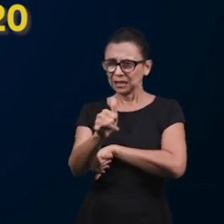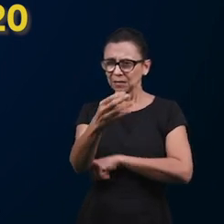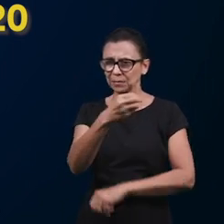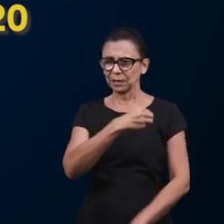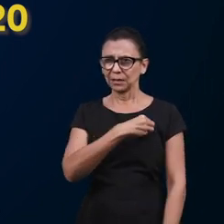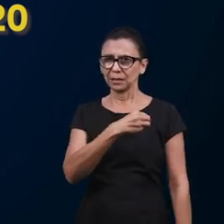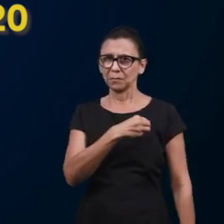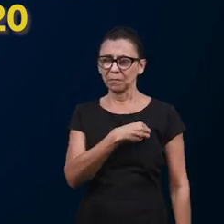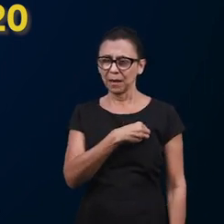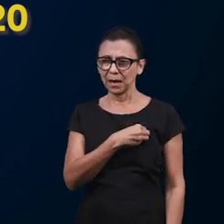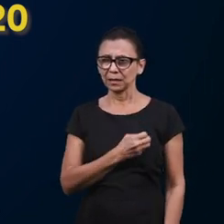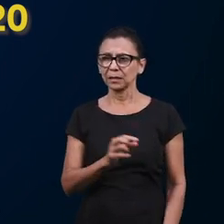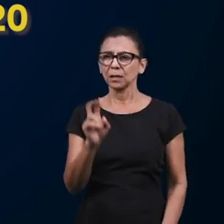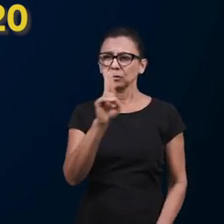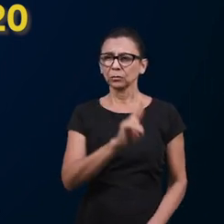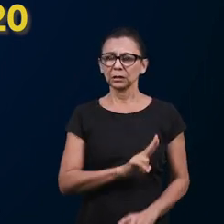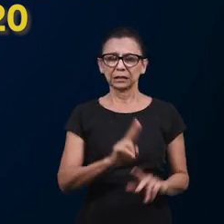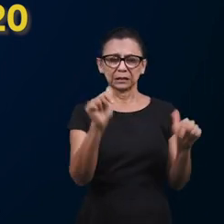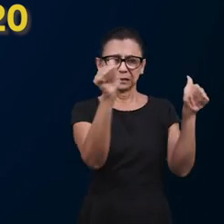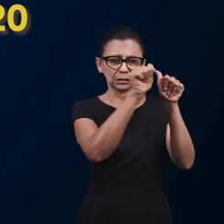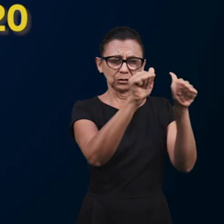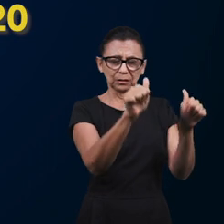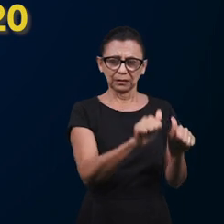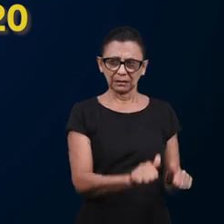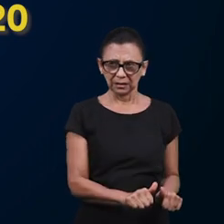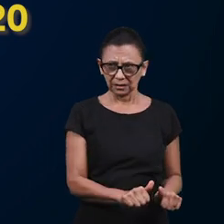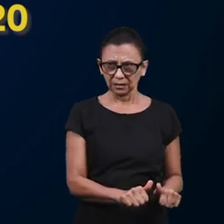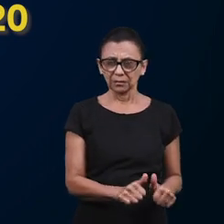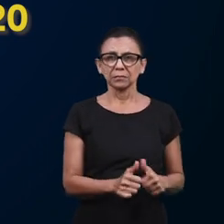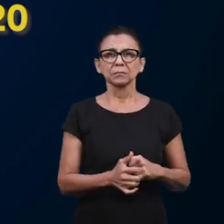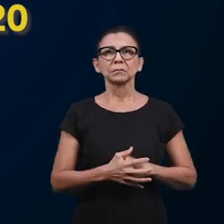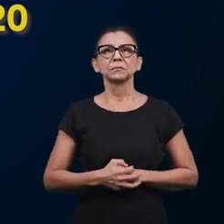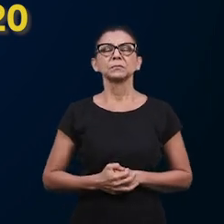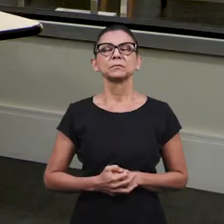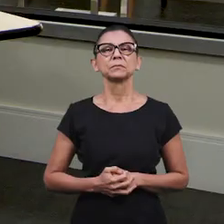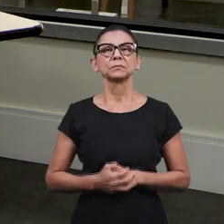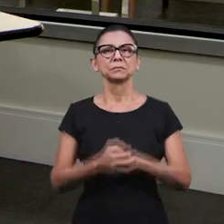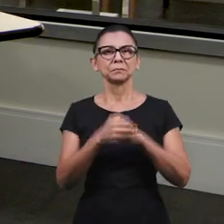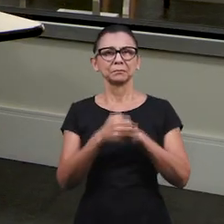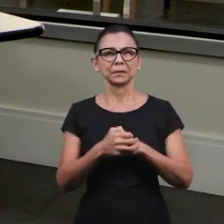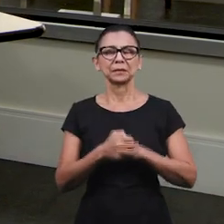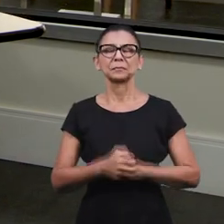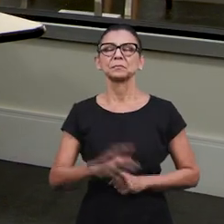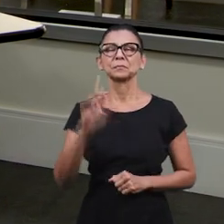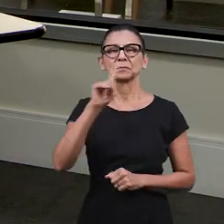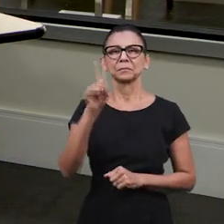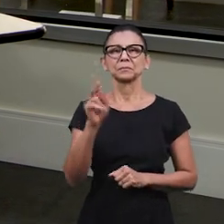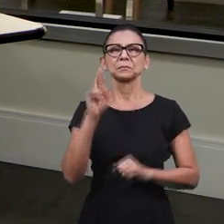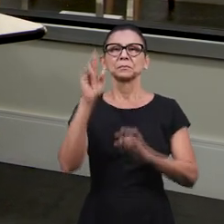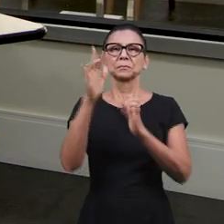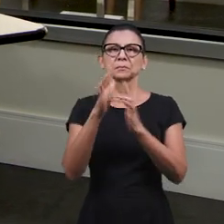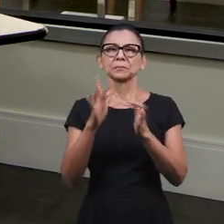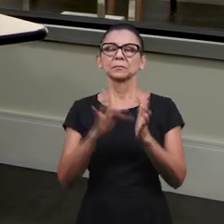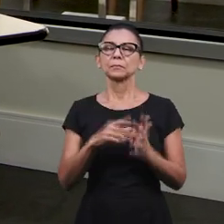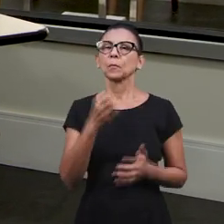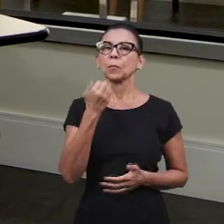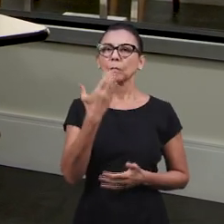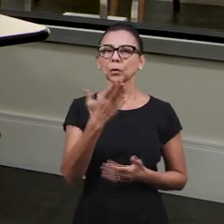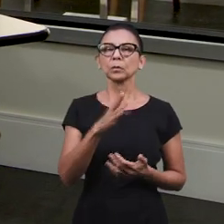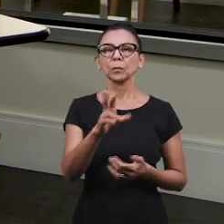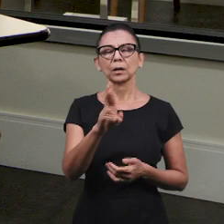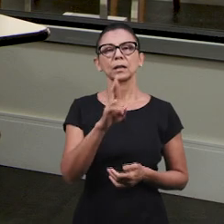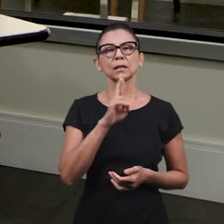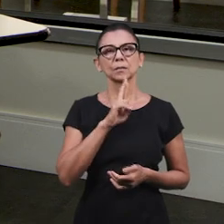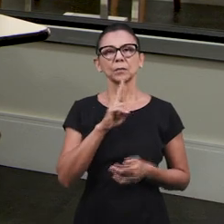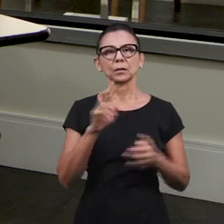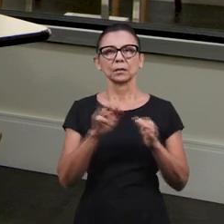comam dos sacrifícios da idolatria. Amém? A paz do Senhor. A paz do Senhor, irmã Lenice. Que maravilha a